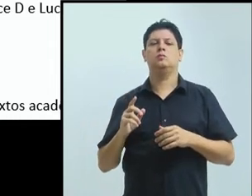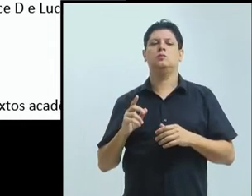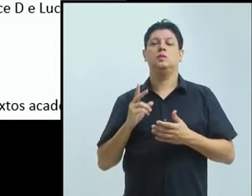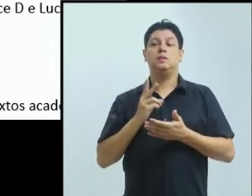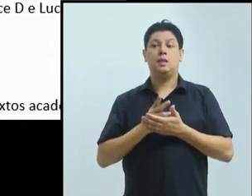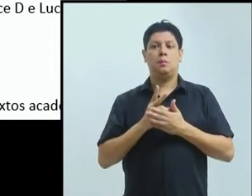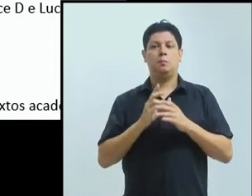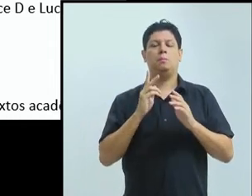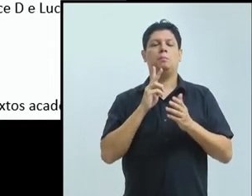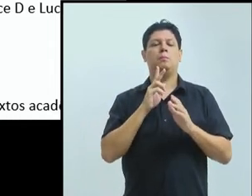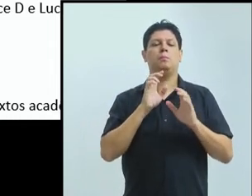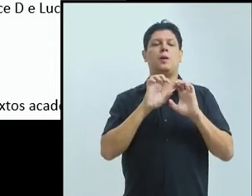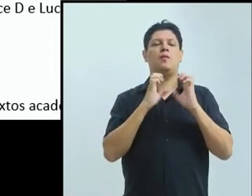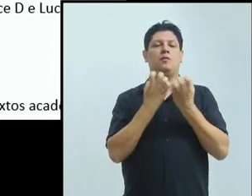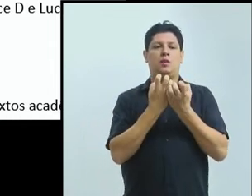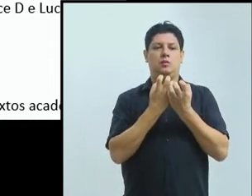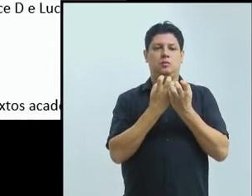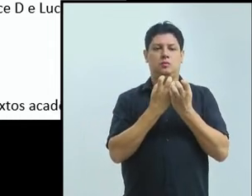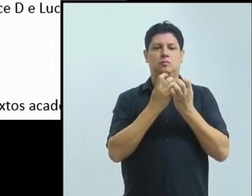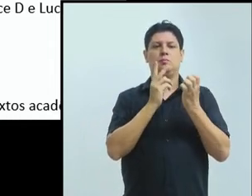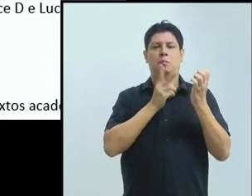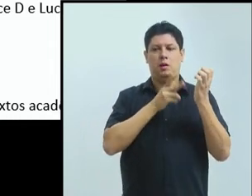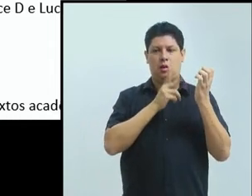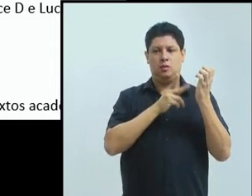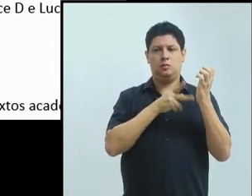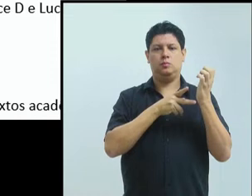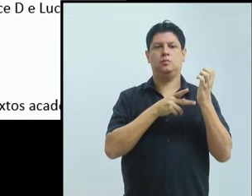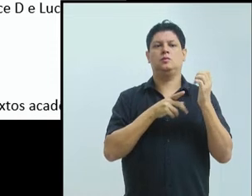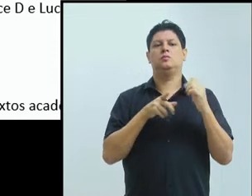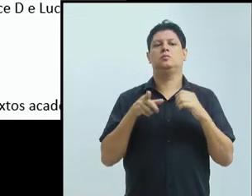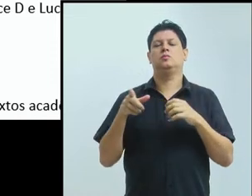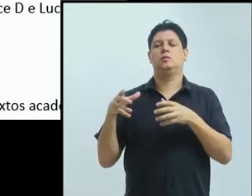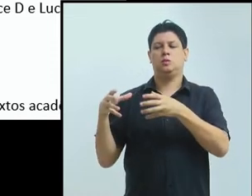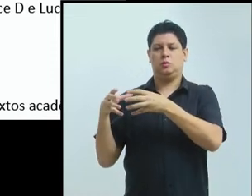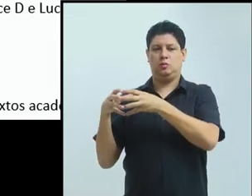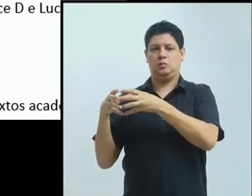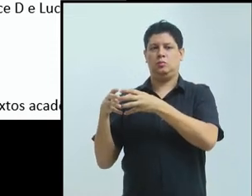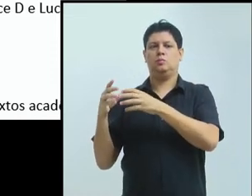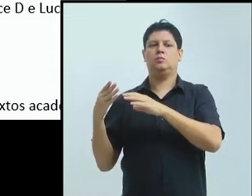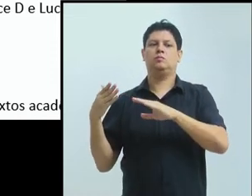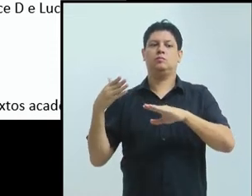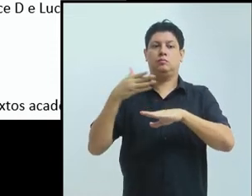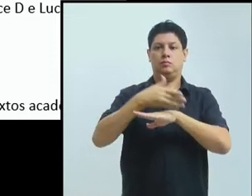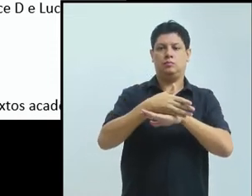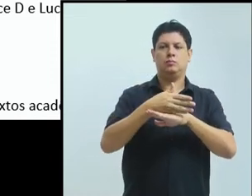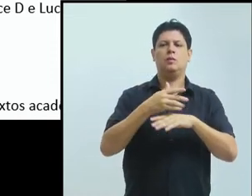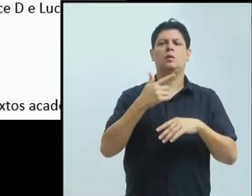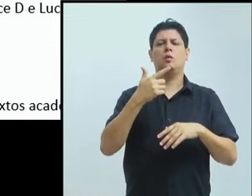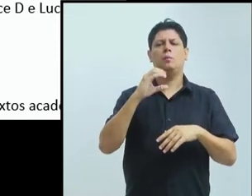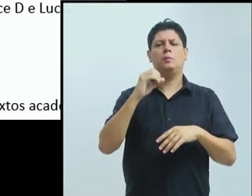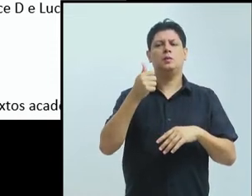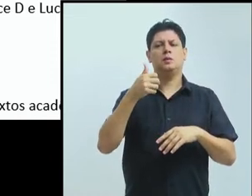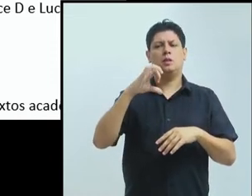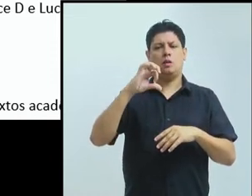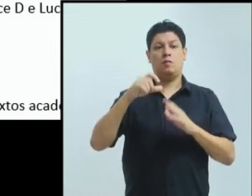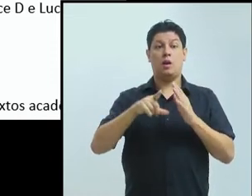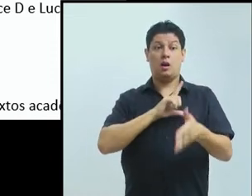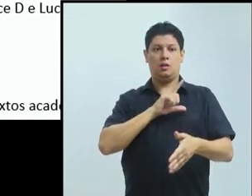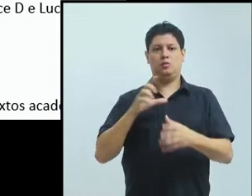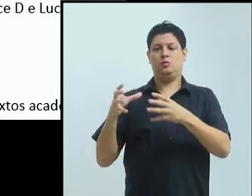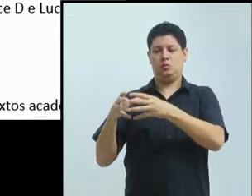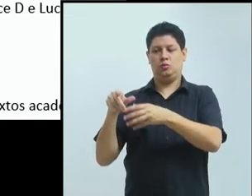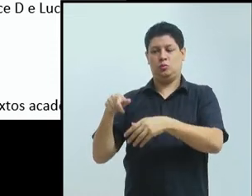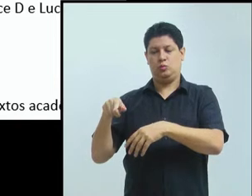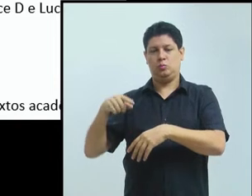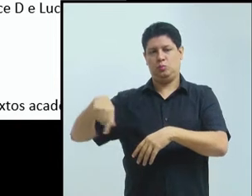E eu entro, na verdade, já com o bonde andando, a coisa não começa em 2019, mas de lá para cá a gente tem contado com uma